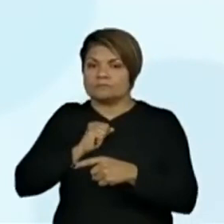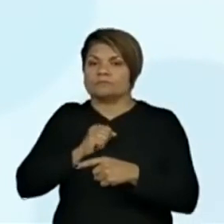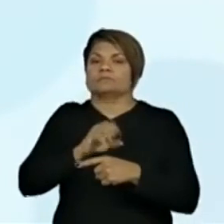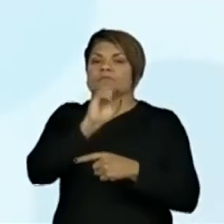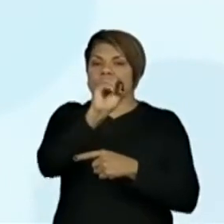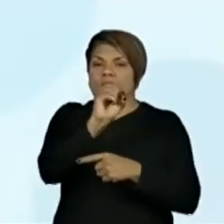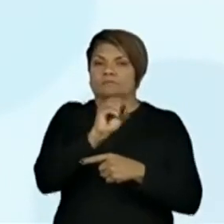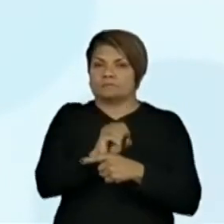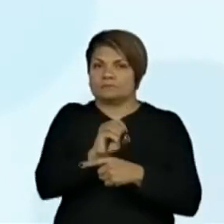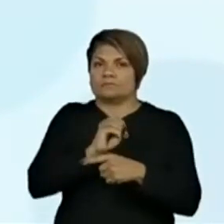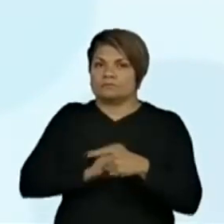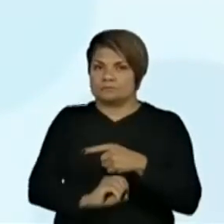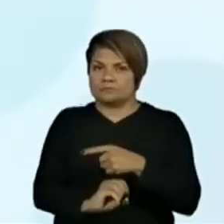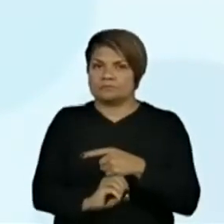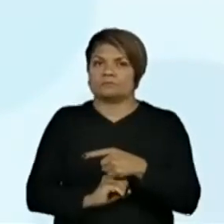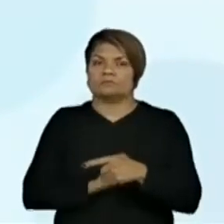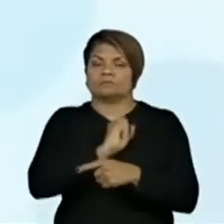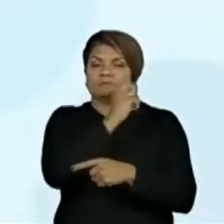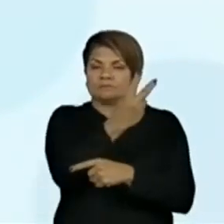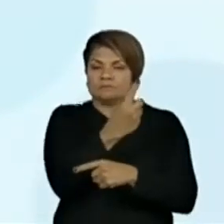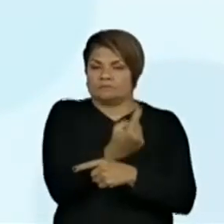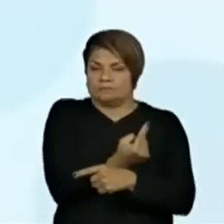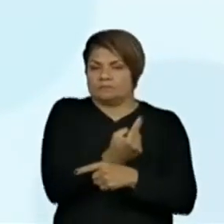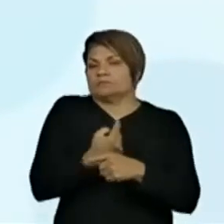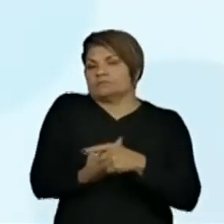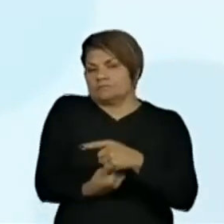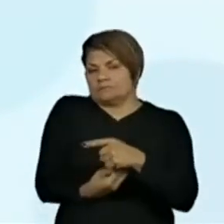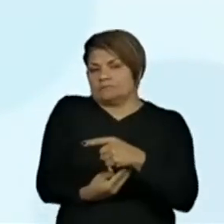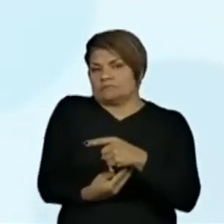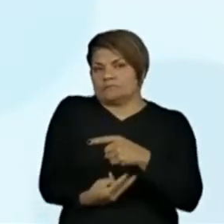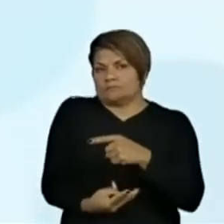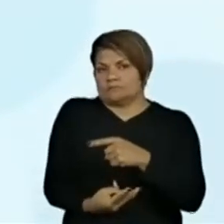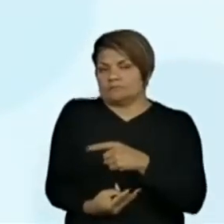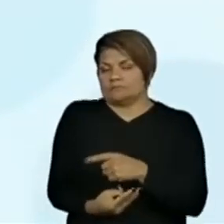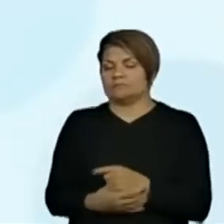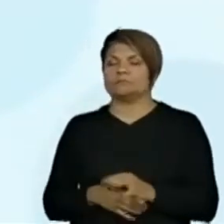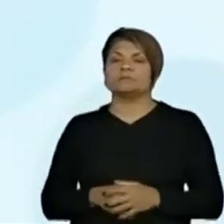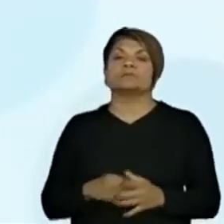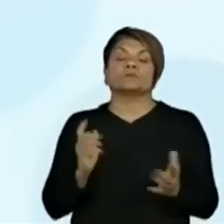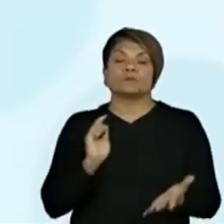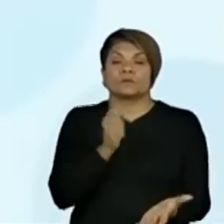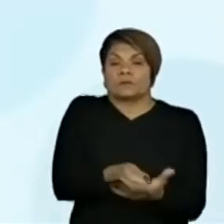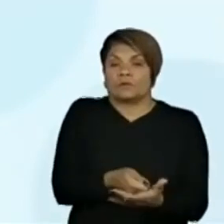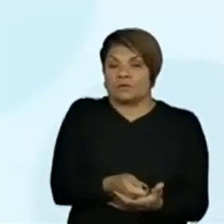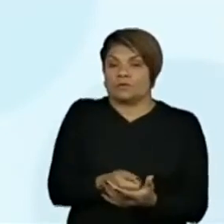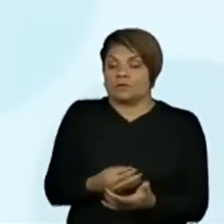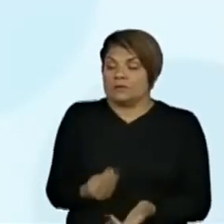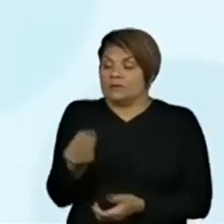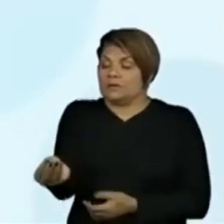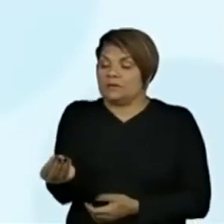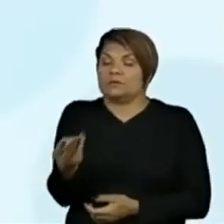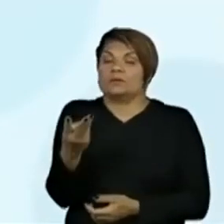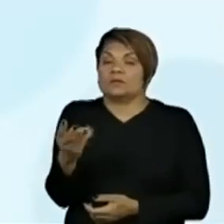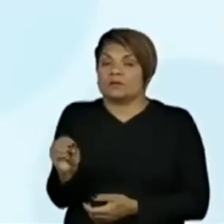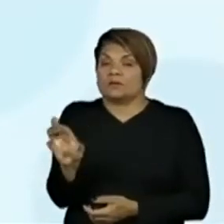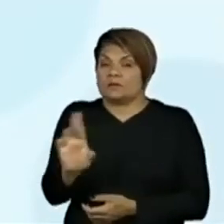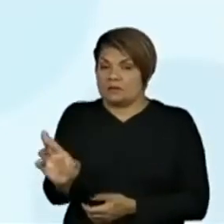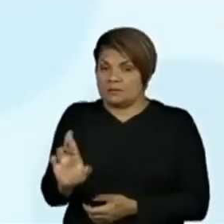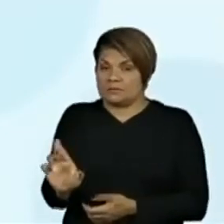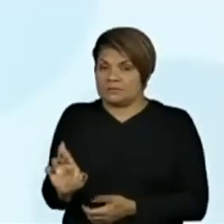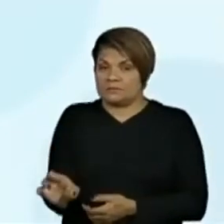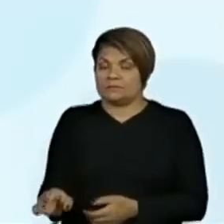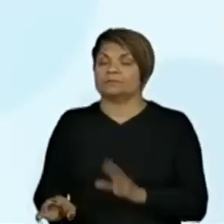Zero mais zero é zero. E dois mais um é igual a três. Então, ele pagou com 30 reais, certo?